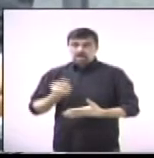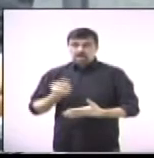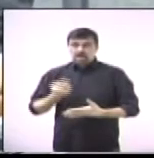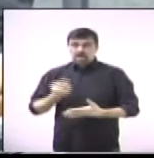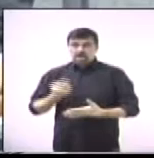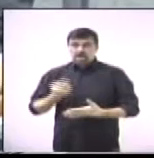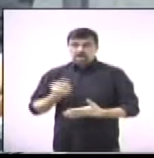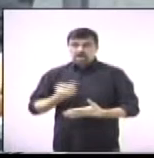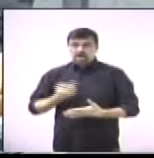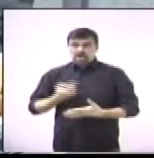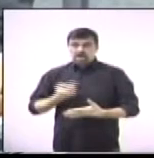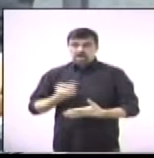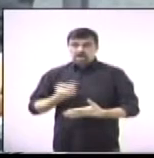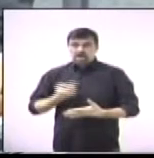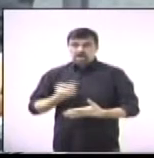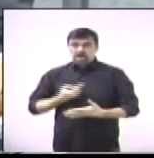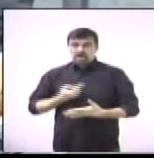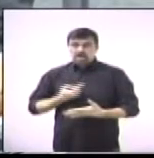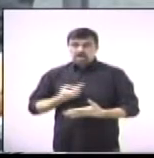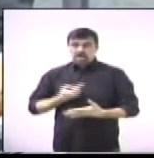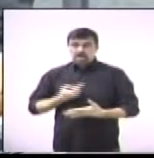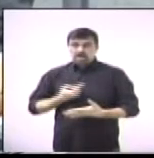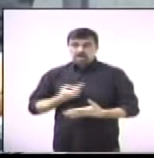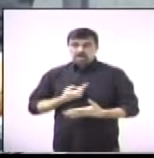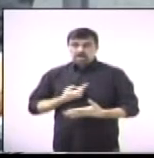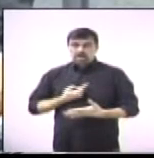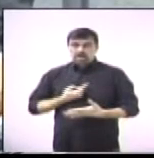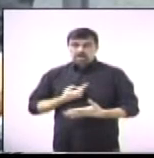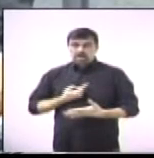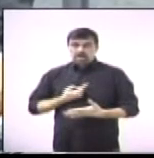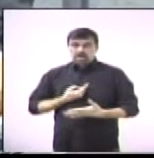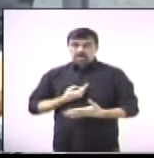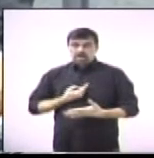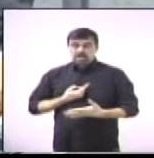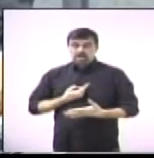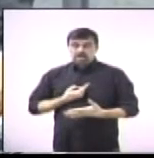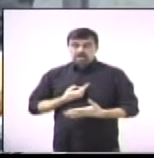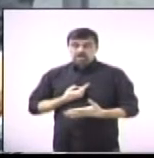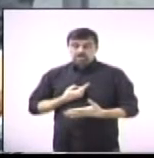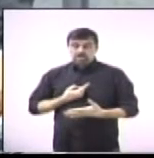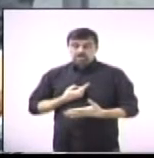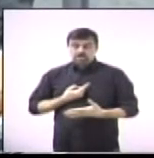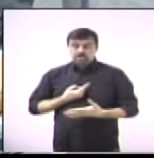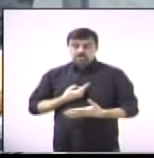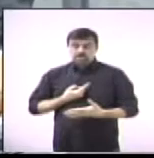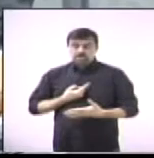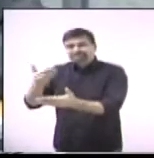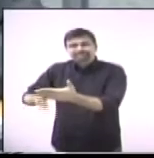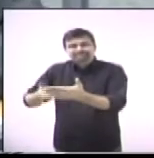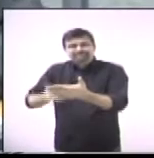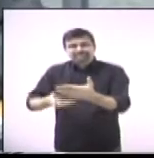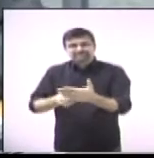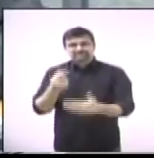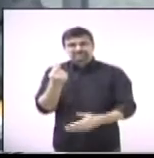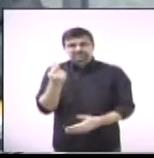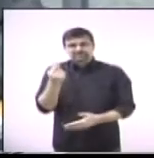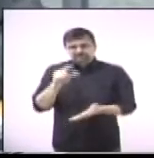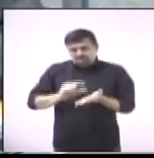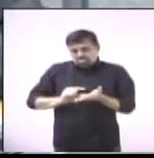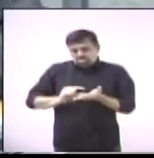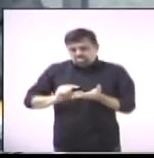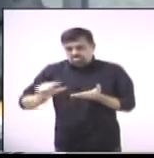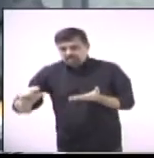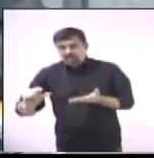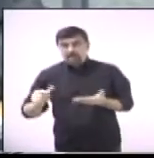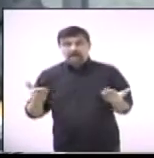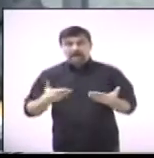tem mudado a legislação, já mudou o ano passado, mudou novamente para esse ano, a partir do segundo semestre, parece que é uma